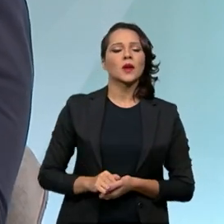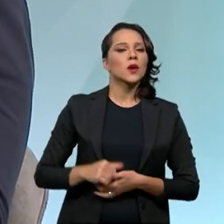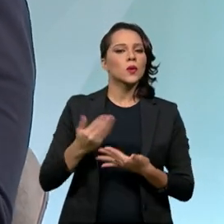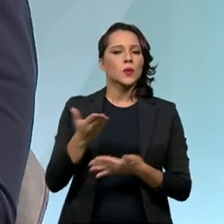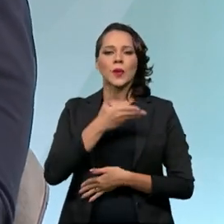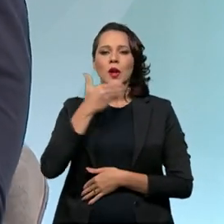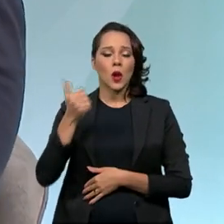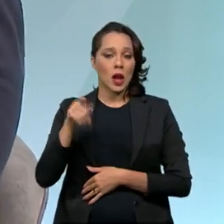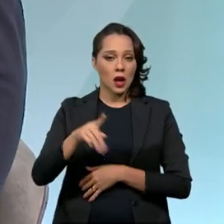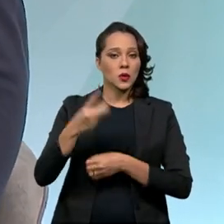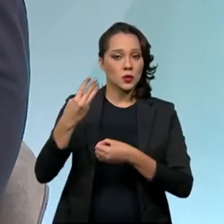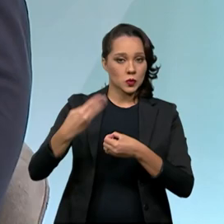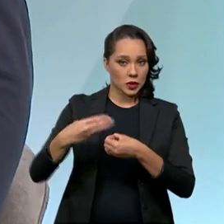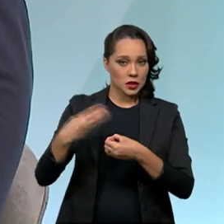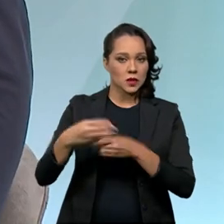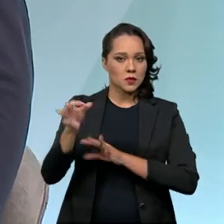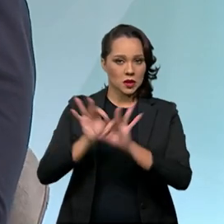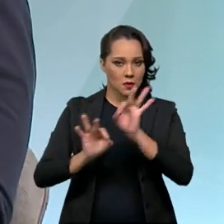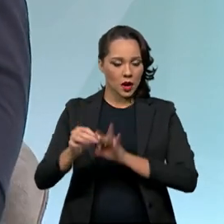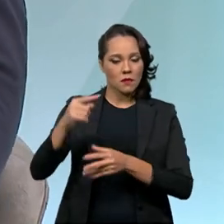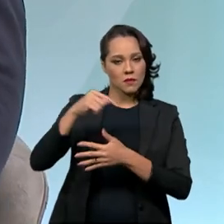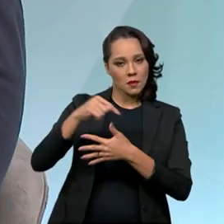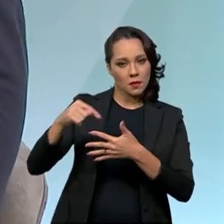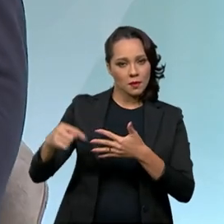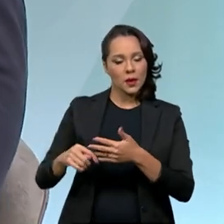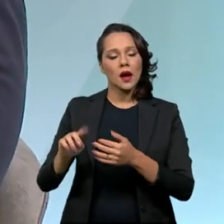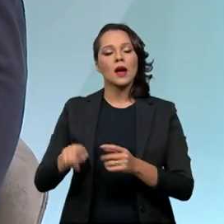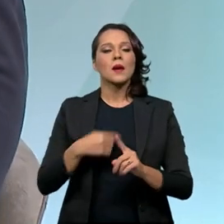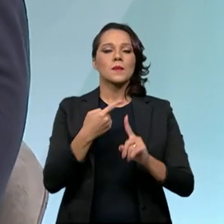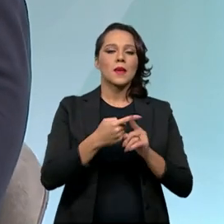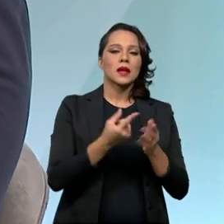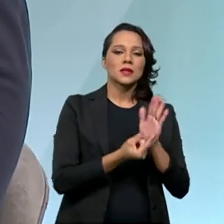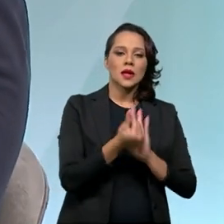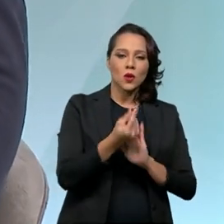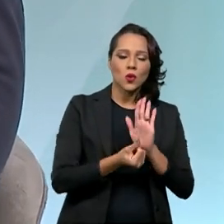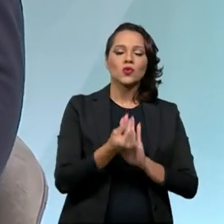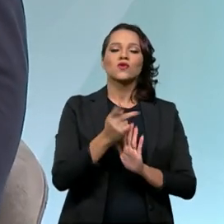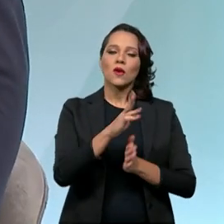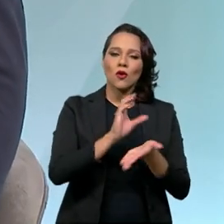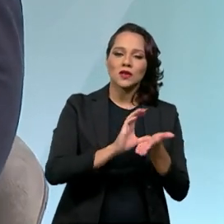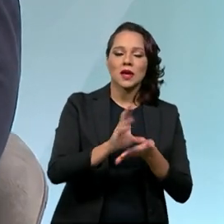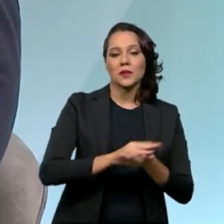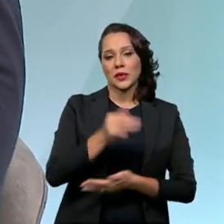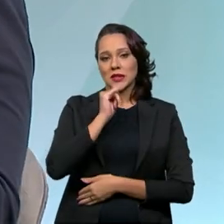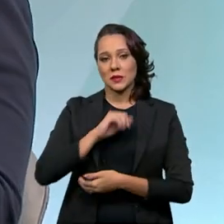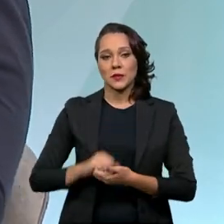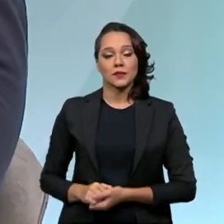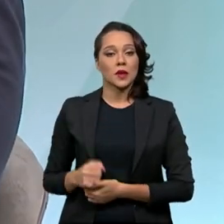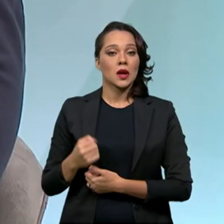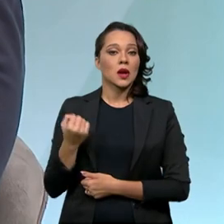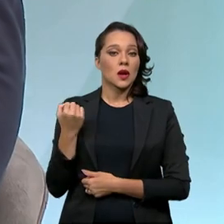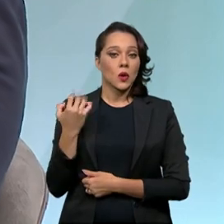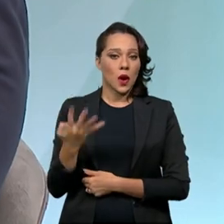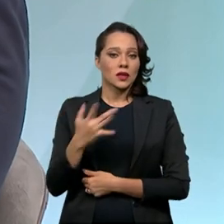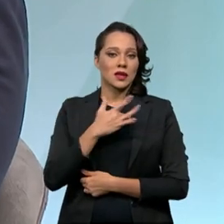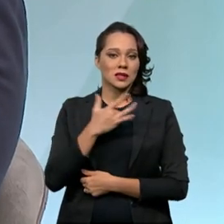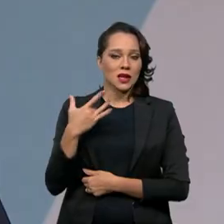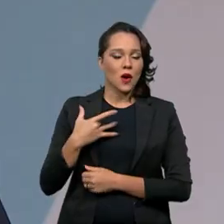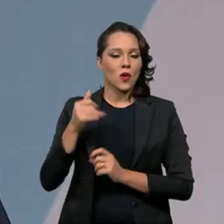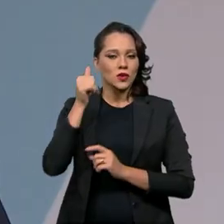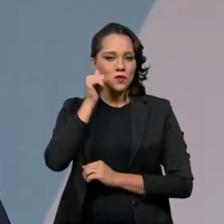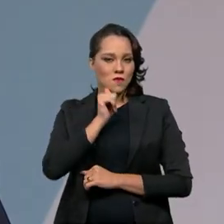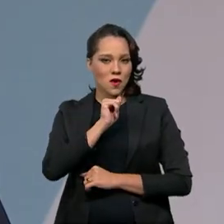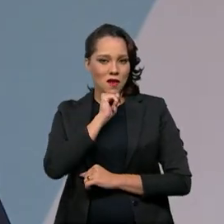os municípios performarem esses indicadores, mais recursos eles vão receber. Por exemplo, quatro são da saúde materno